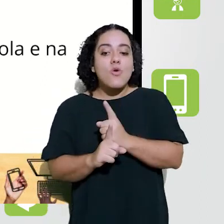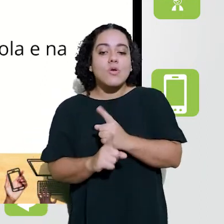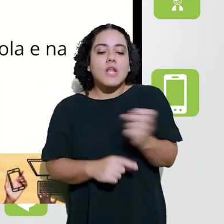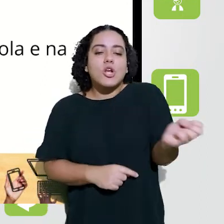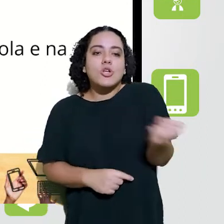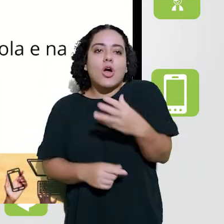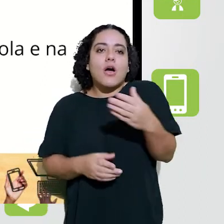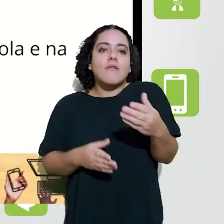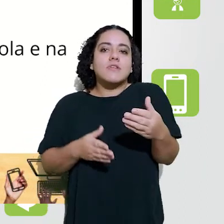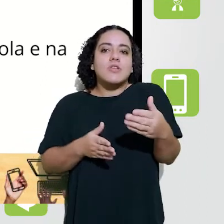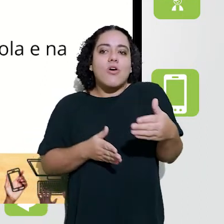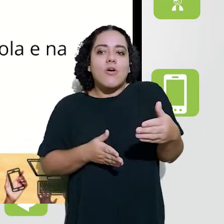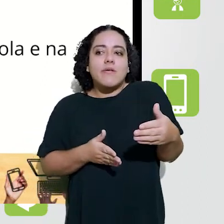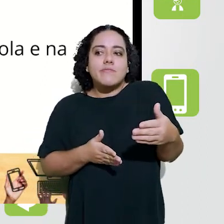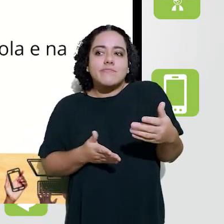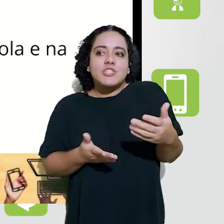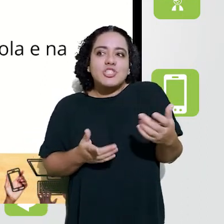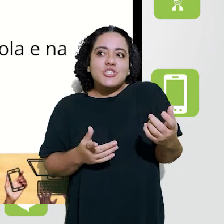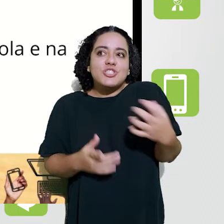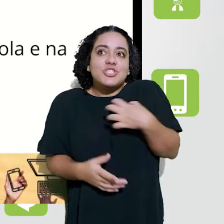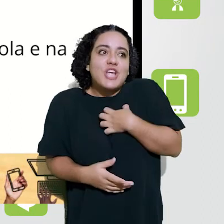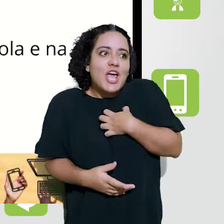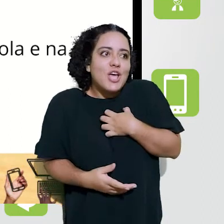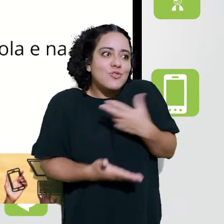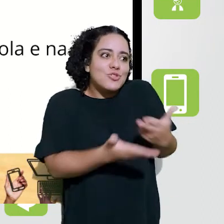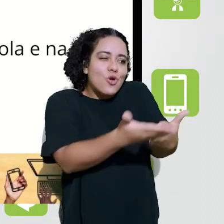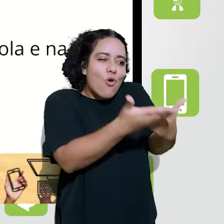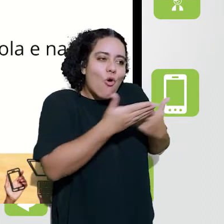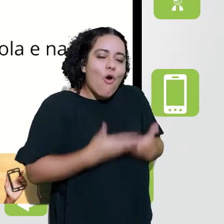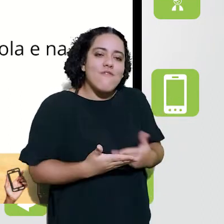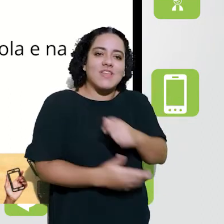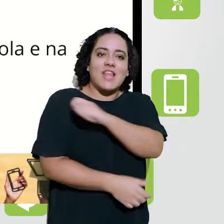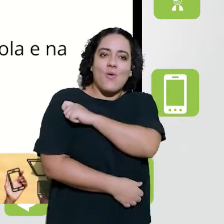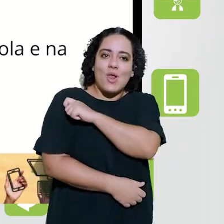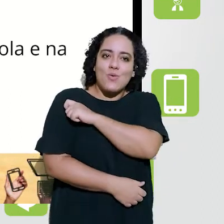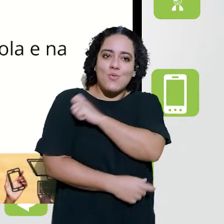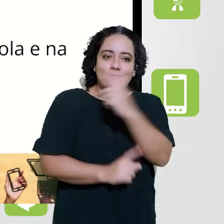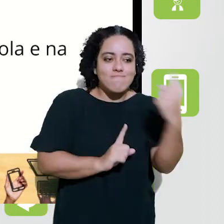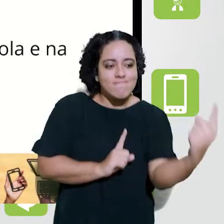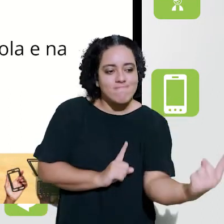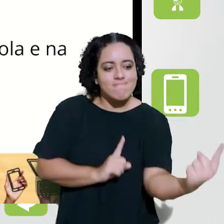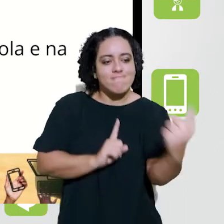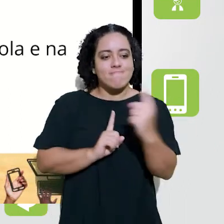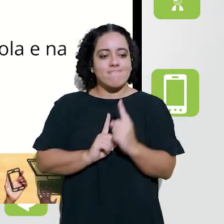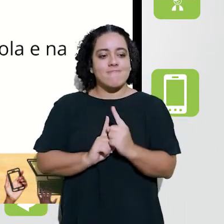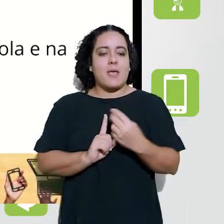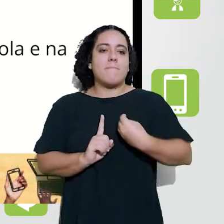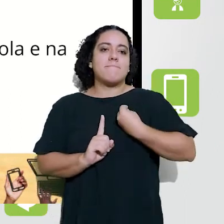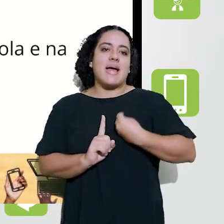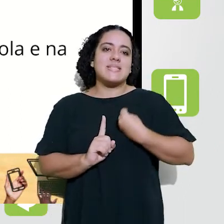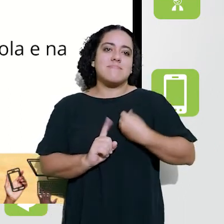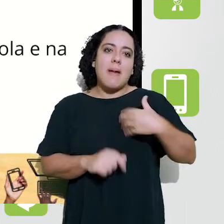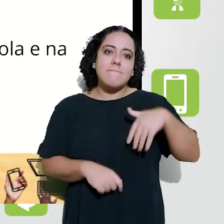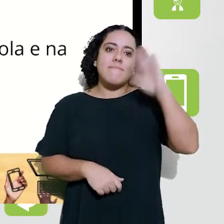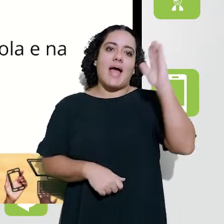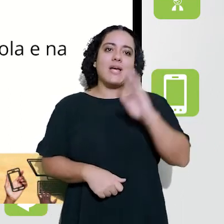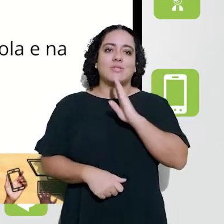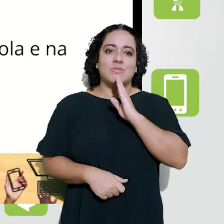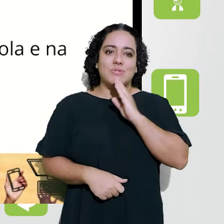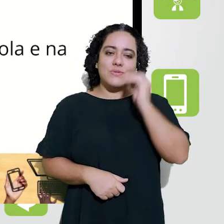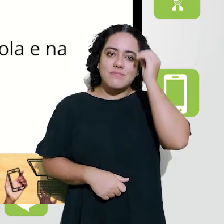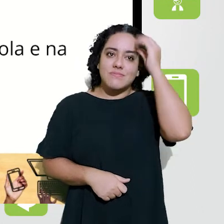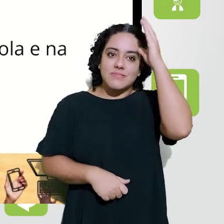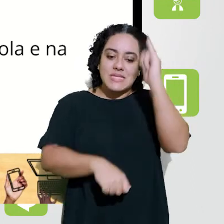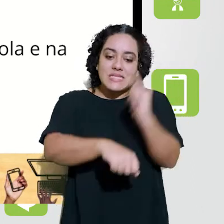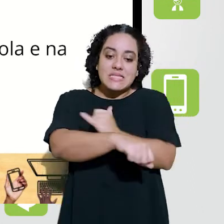de lado. Mas a gente precisa encontrar outras formas de aproximar o nosso aluno, o sujeito